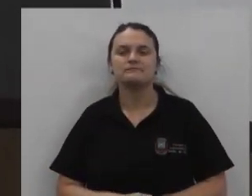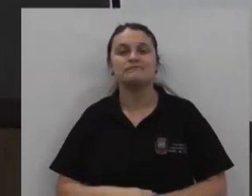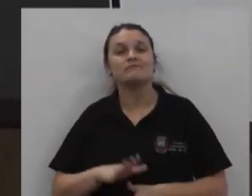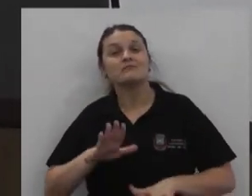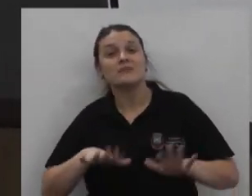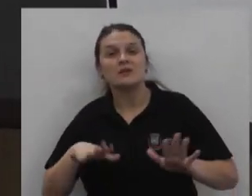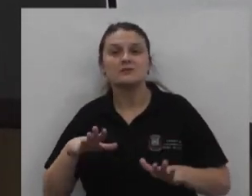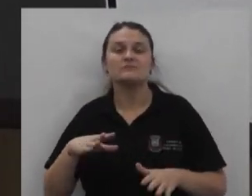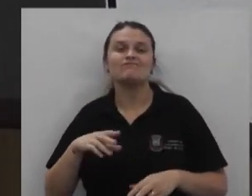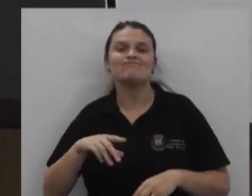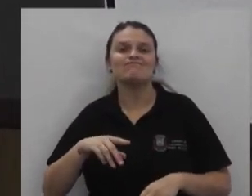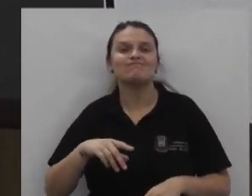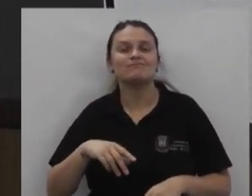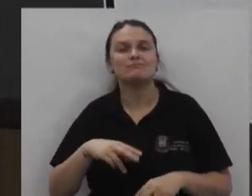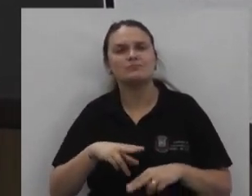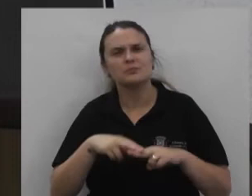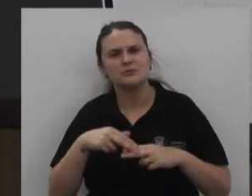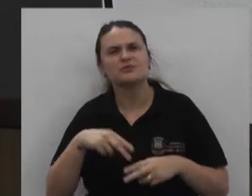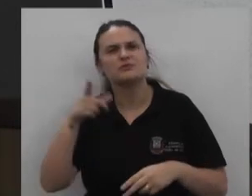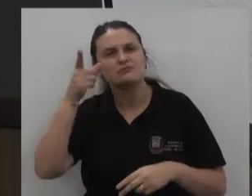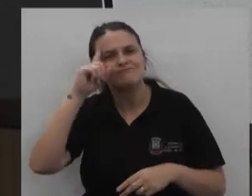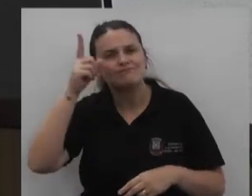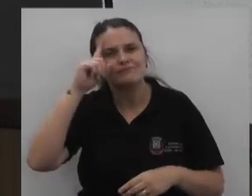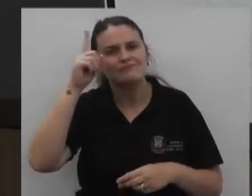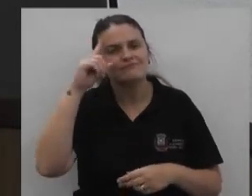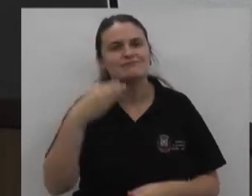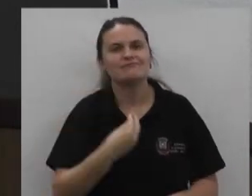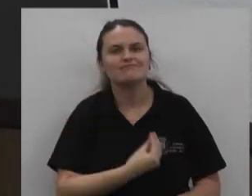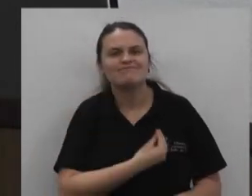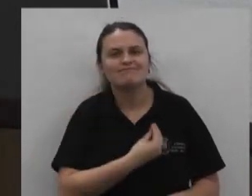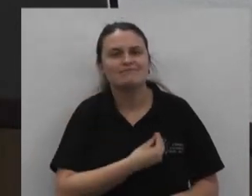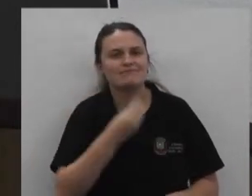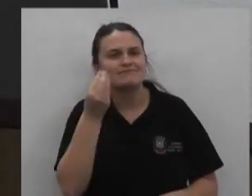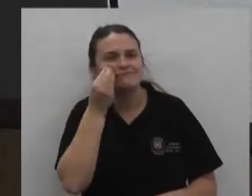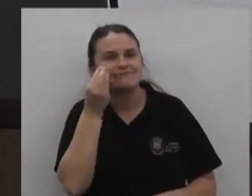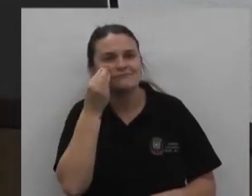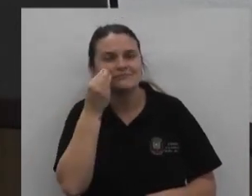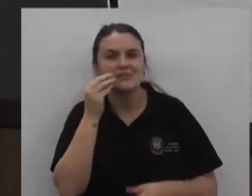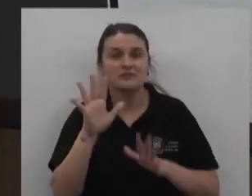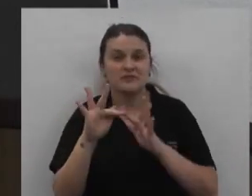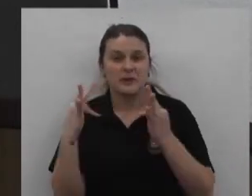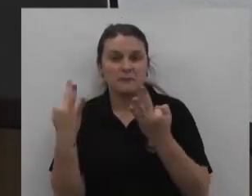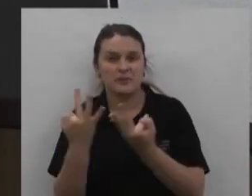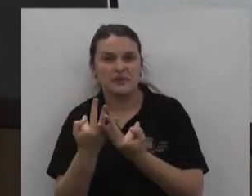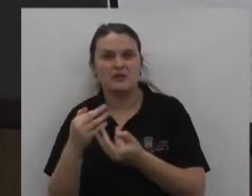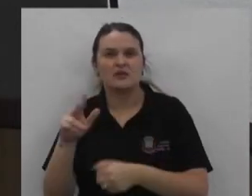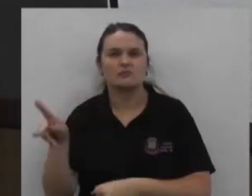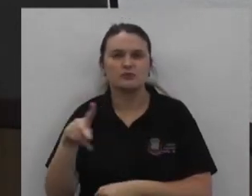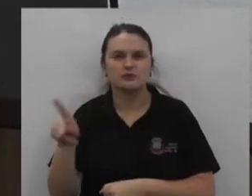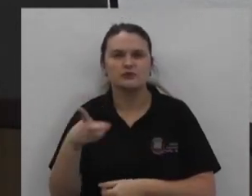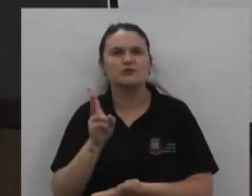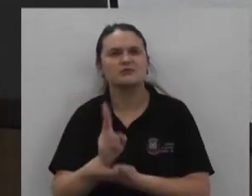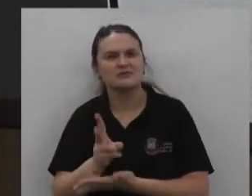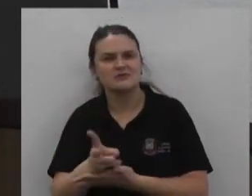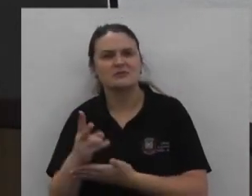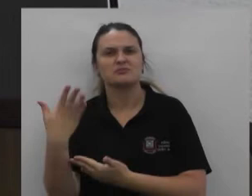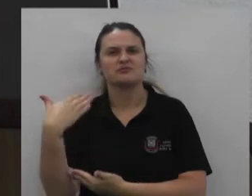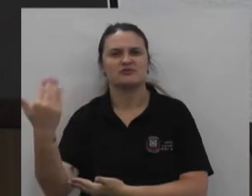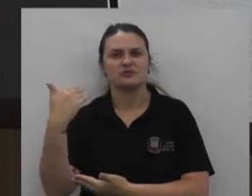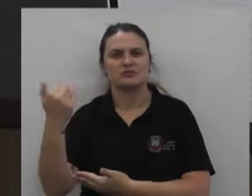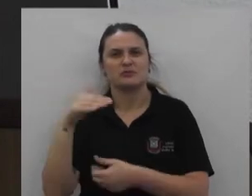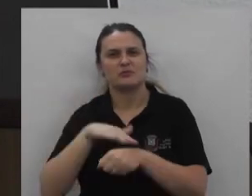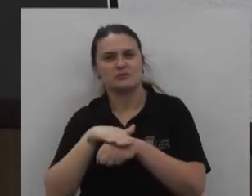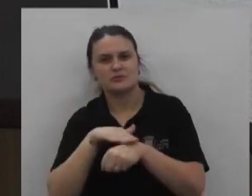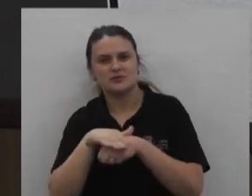Talvez por isso Essas questões Diariamente Famílias e profissionais Da área Me procuram Para falar Dos CEMEIs